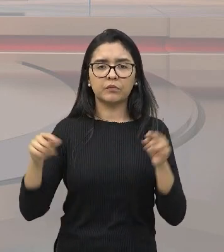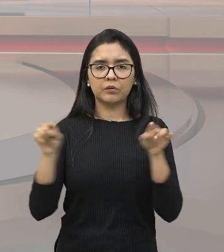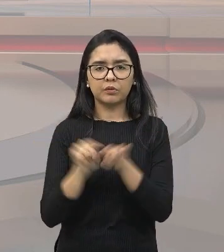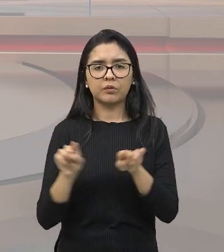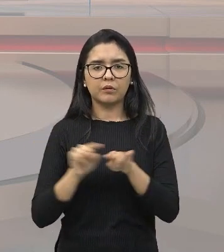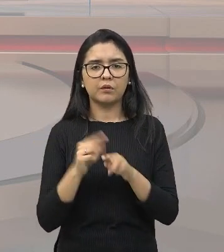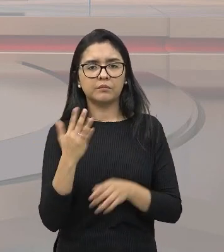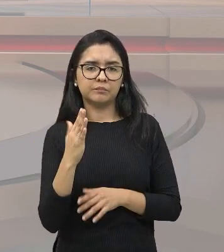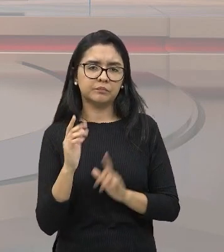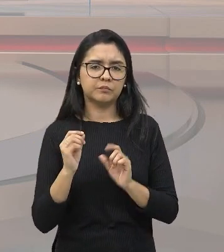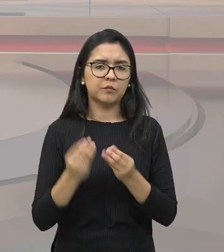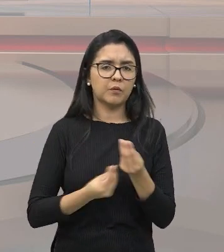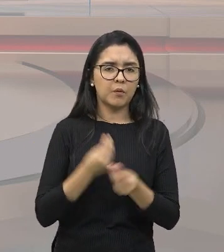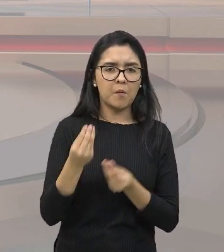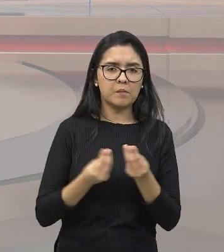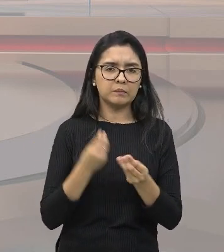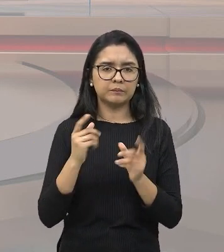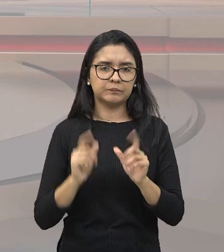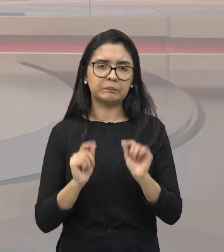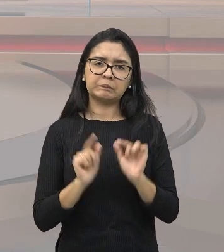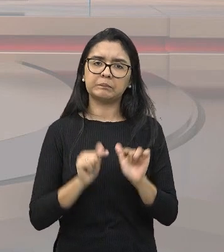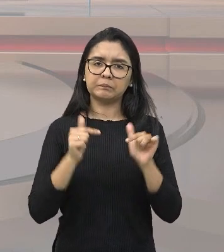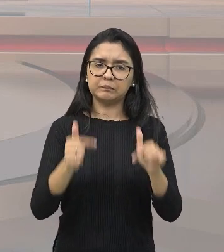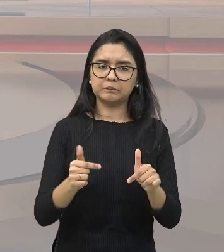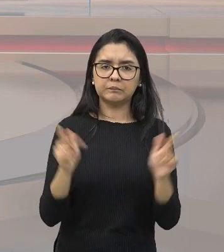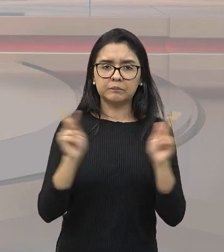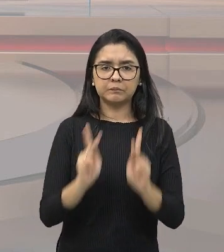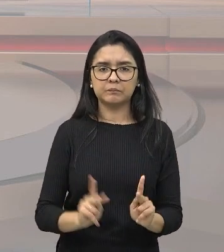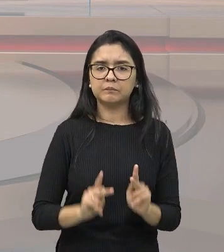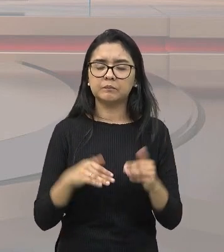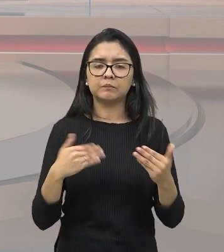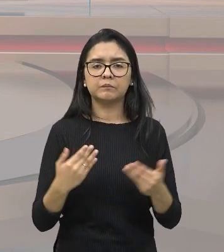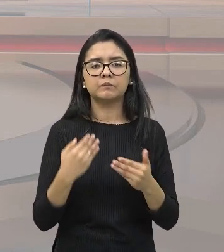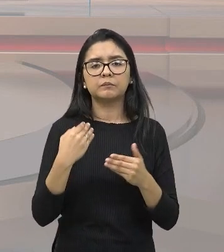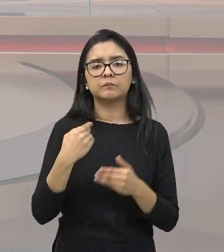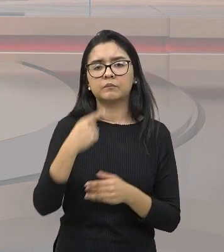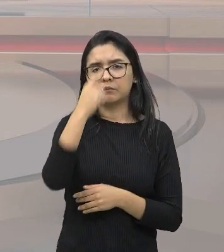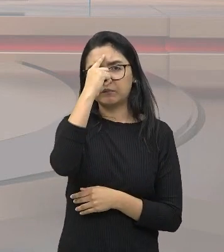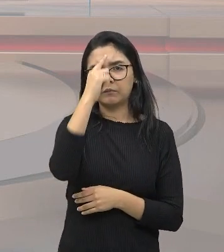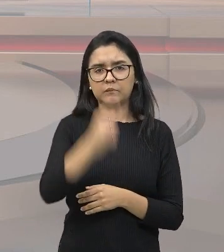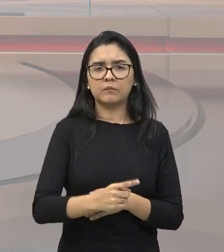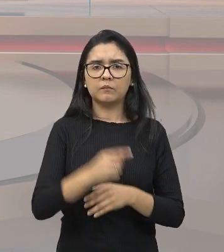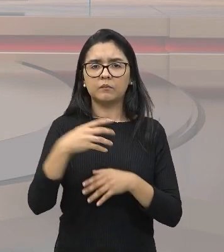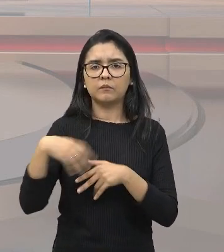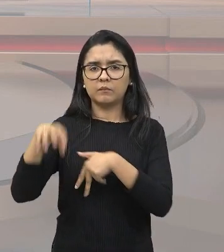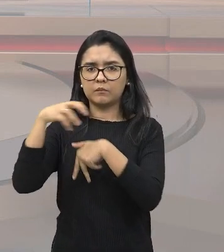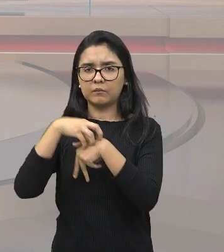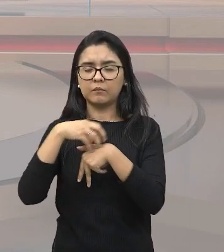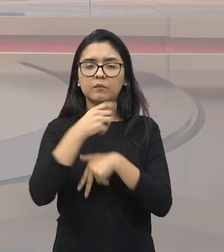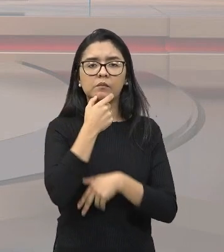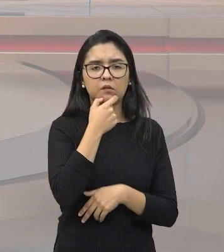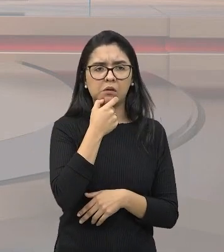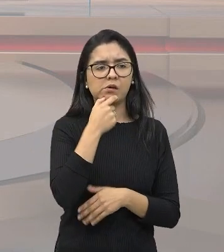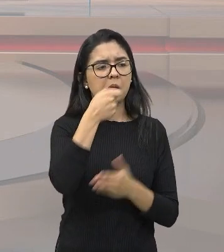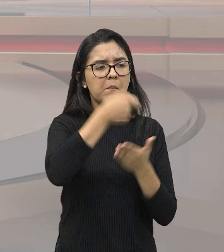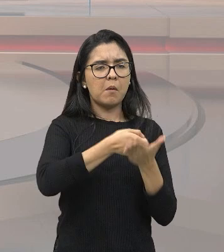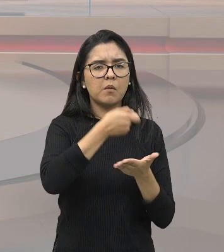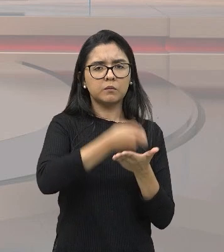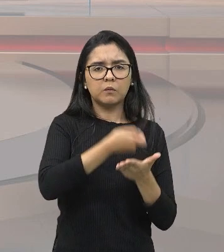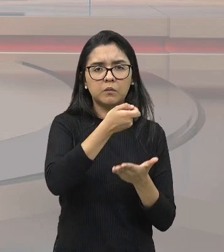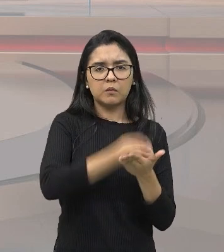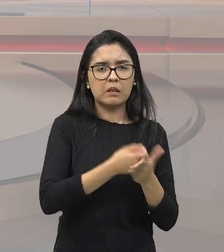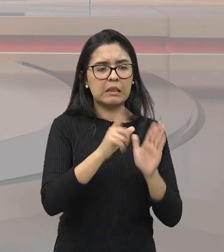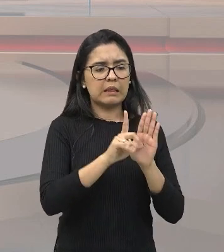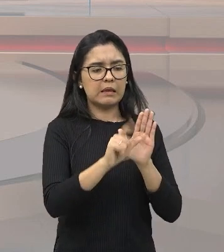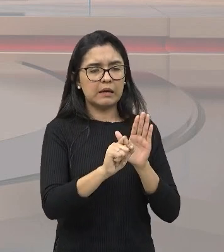menos seria essa resistência pacífica. Quando viam as determinadas ordens da coroa britânica impondo impondo